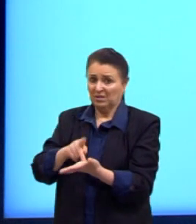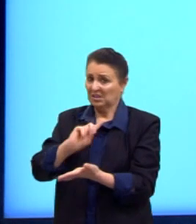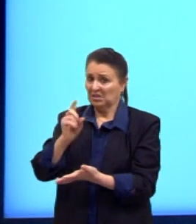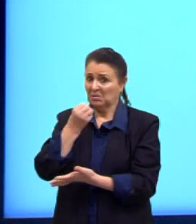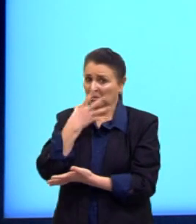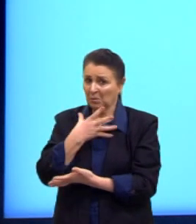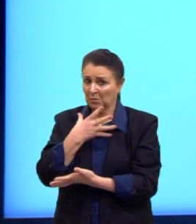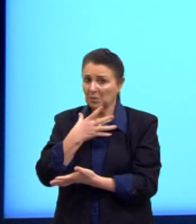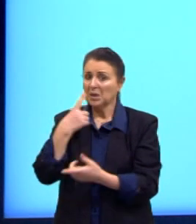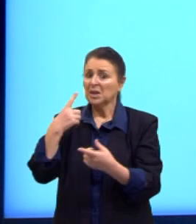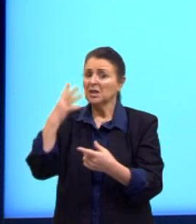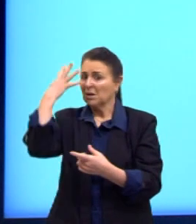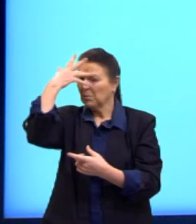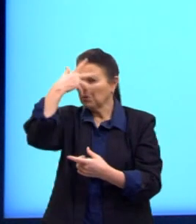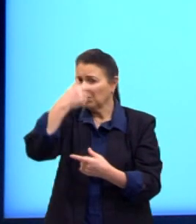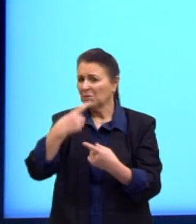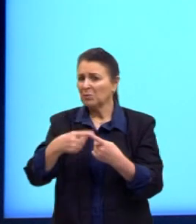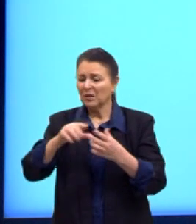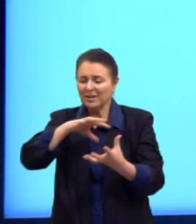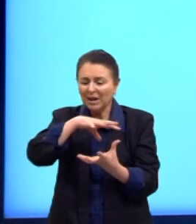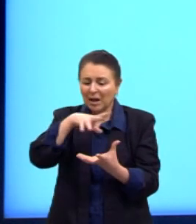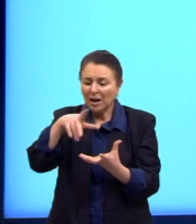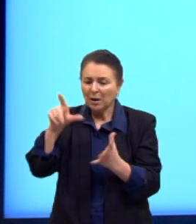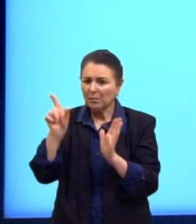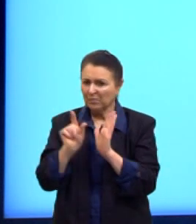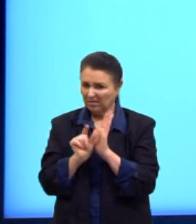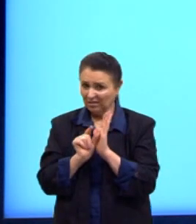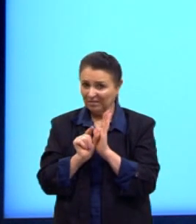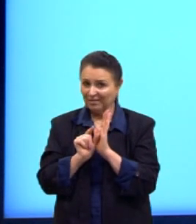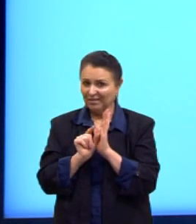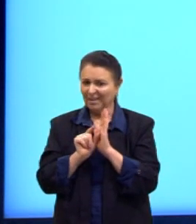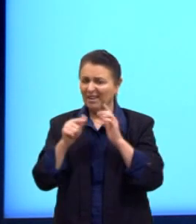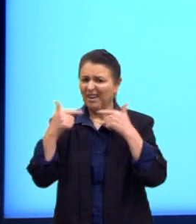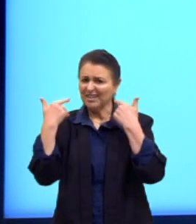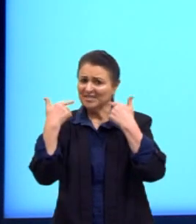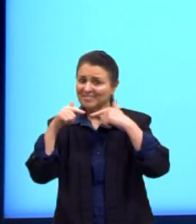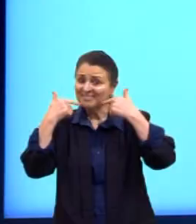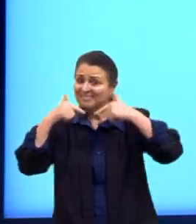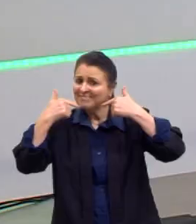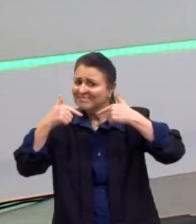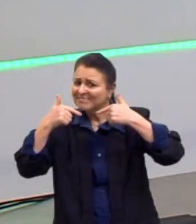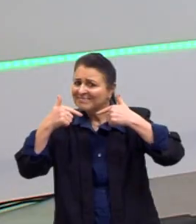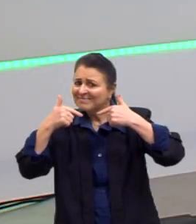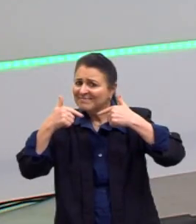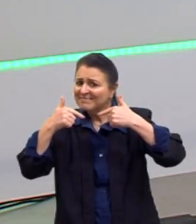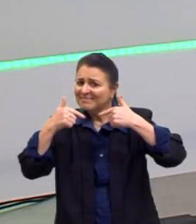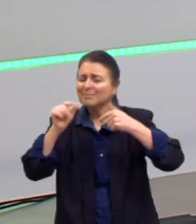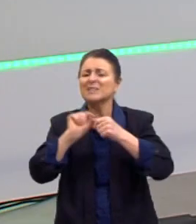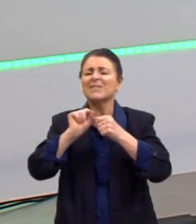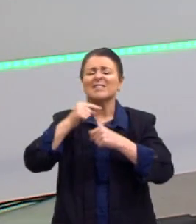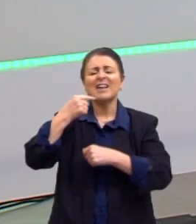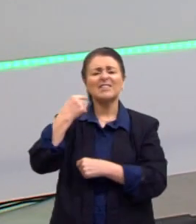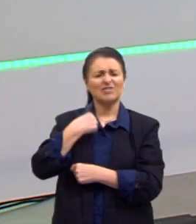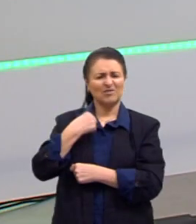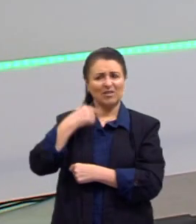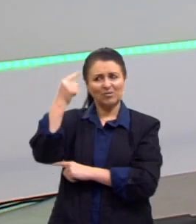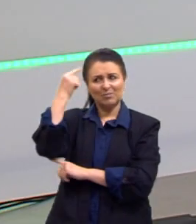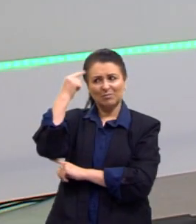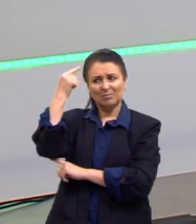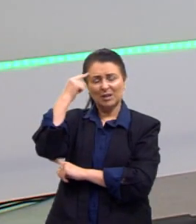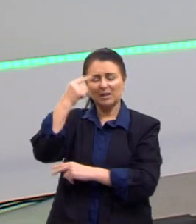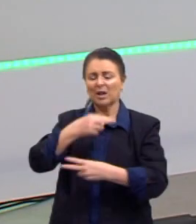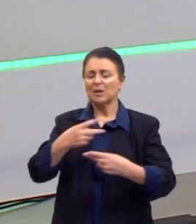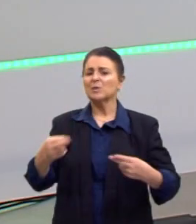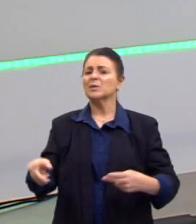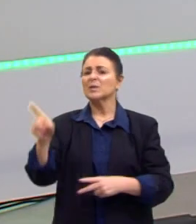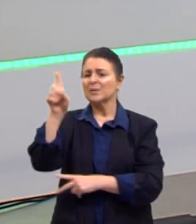bonito porque é um modelo reduzido, é engraçado, mas nos faz refletir sobre situações do nosso dia